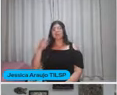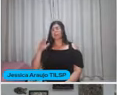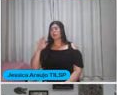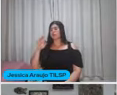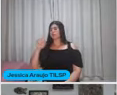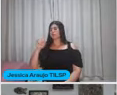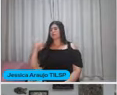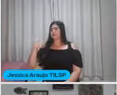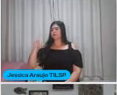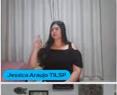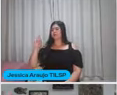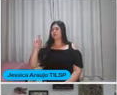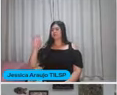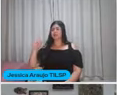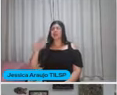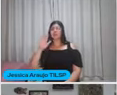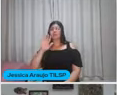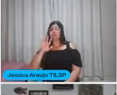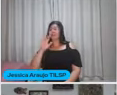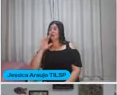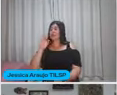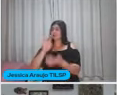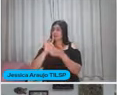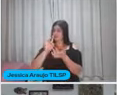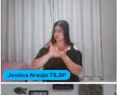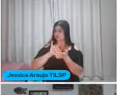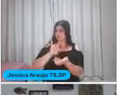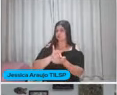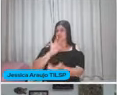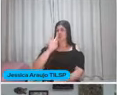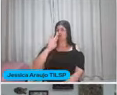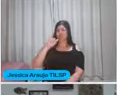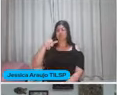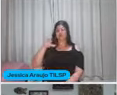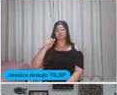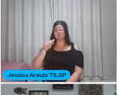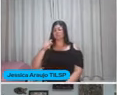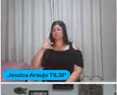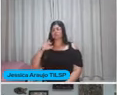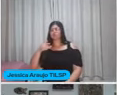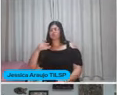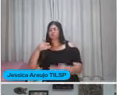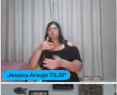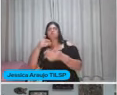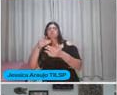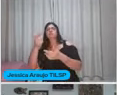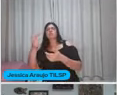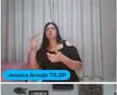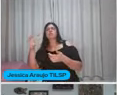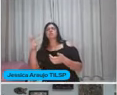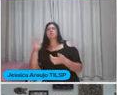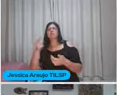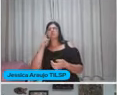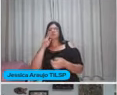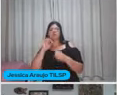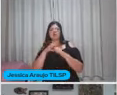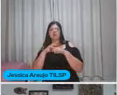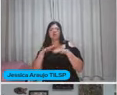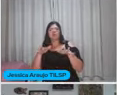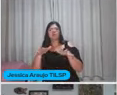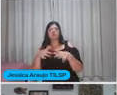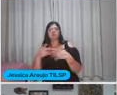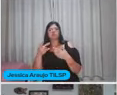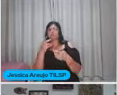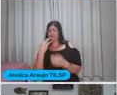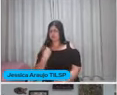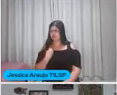A transdisciplinaridade Que é a vida real As fronteiras não existem Você vê por exemplo A questão da pandemia Que todo mundo aqui